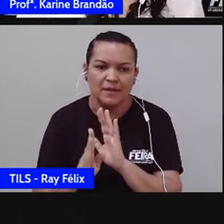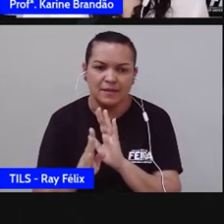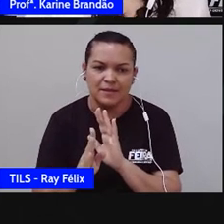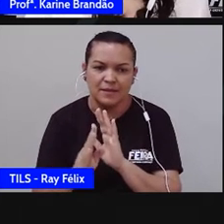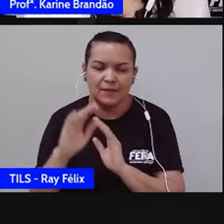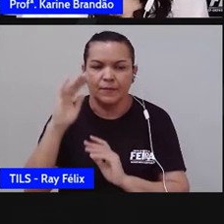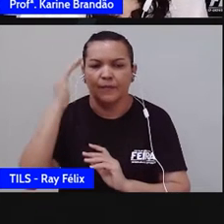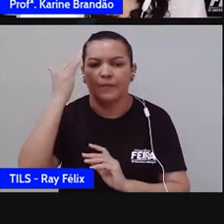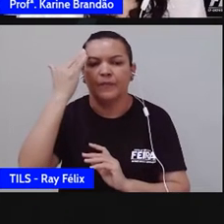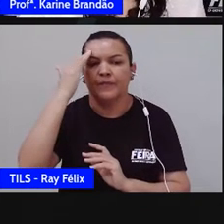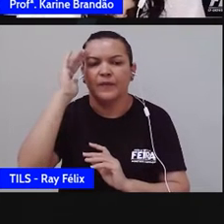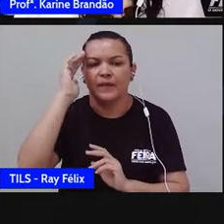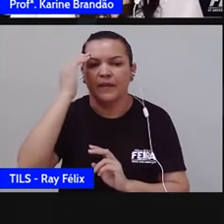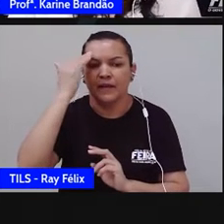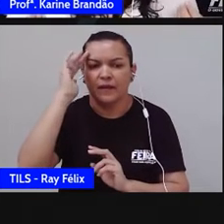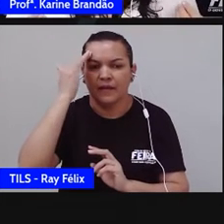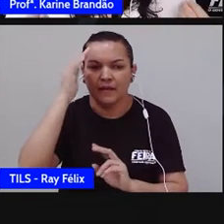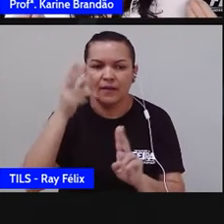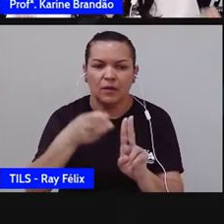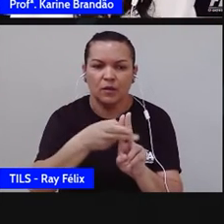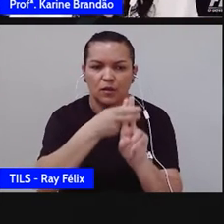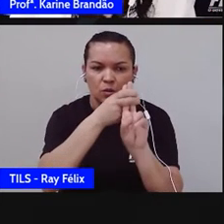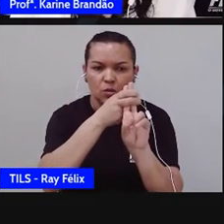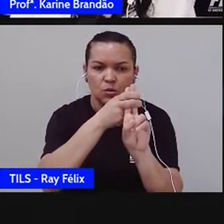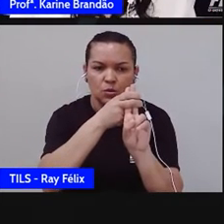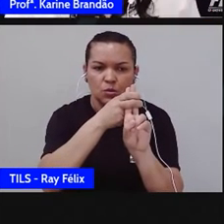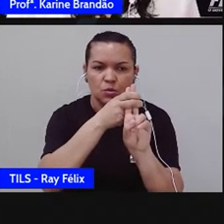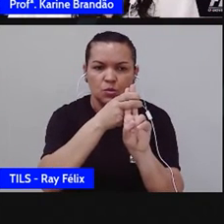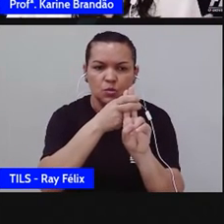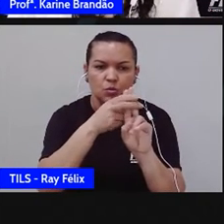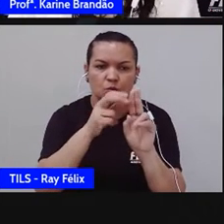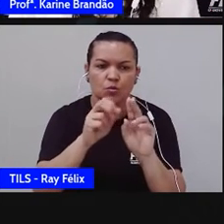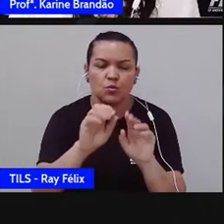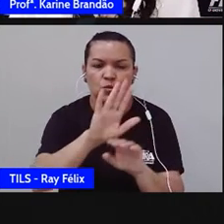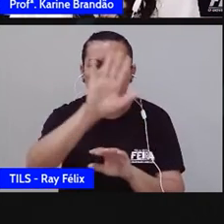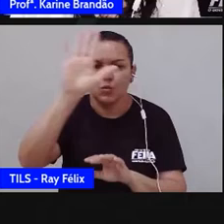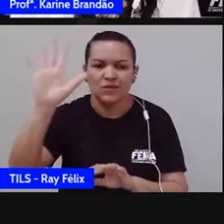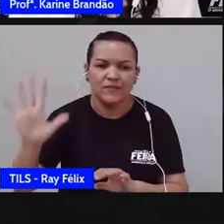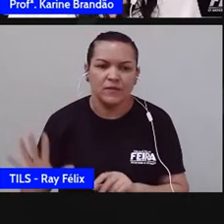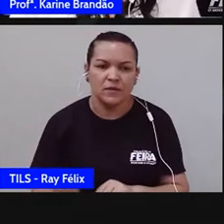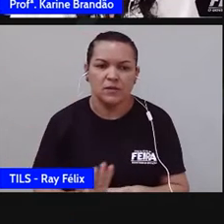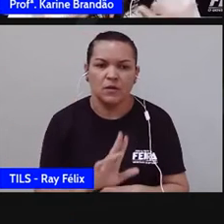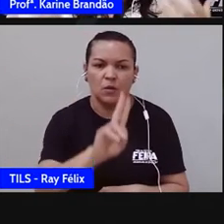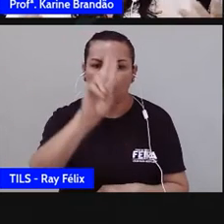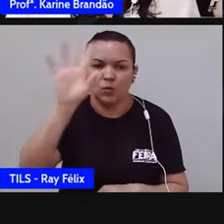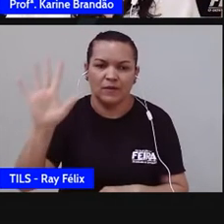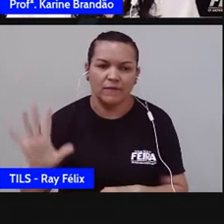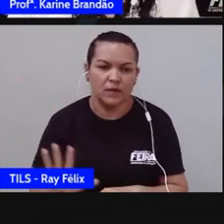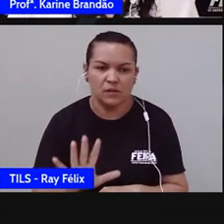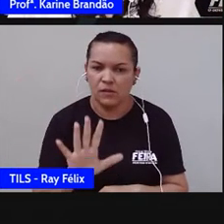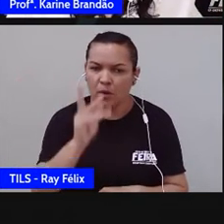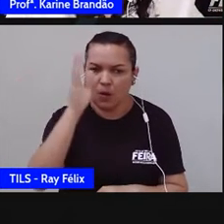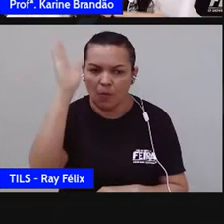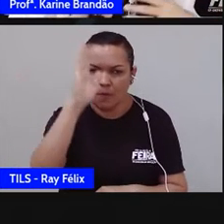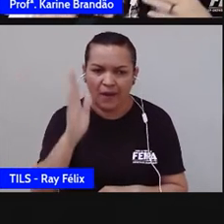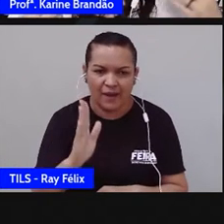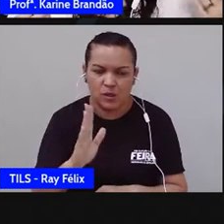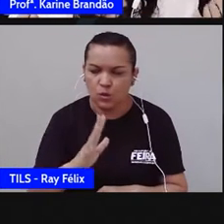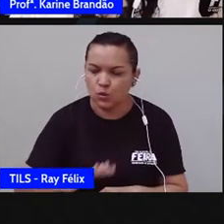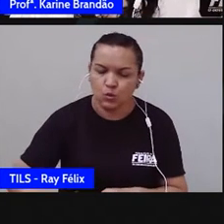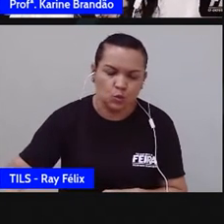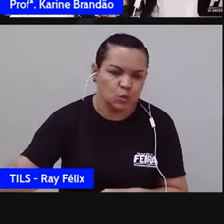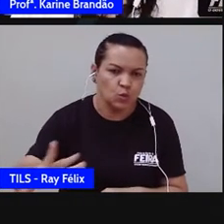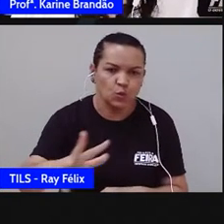que esse sistema de saúde, ele é universal. Todos os brasileiros, de qualquer classe, de qualquer